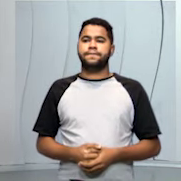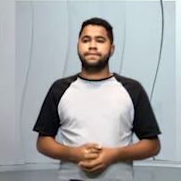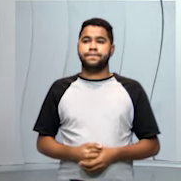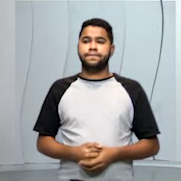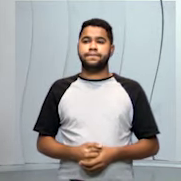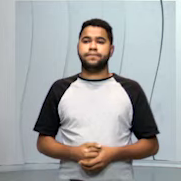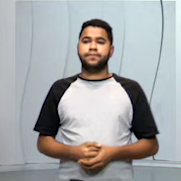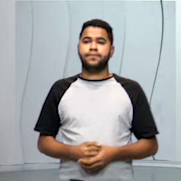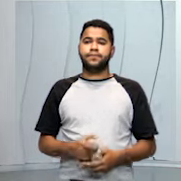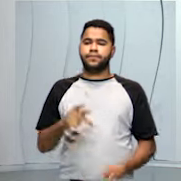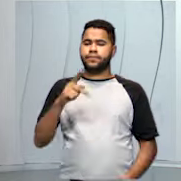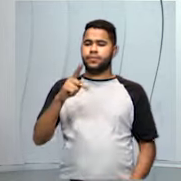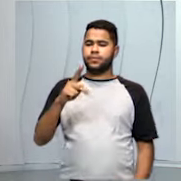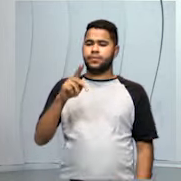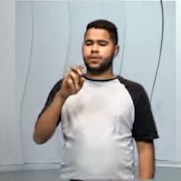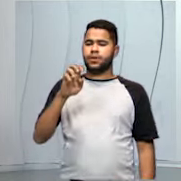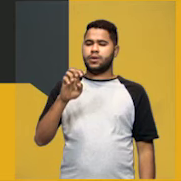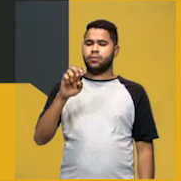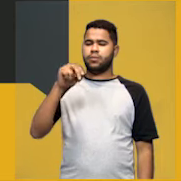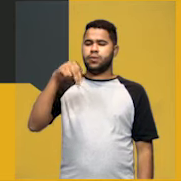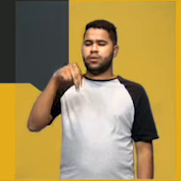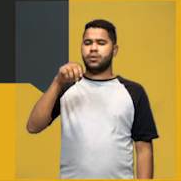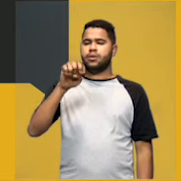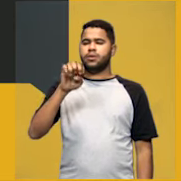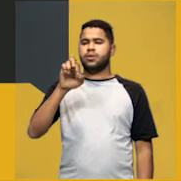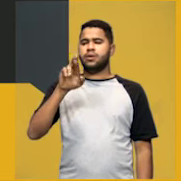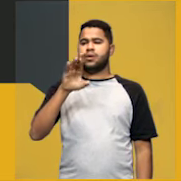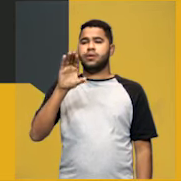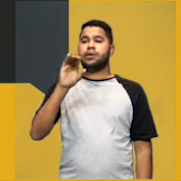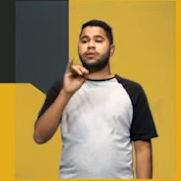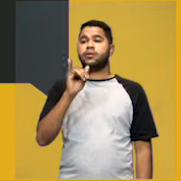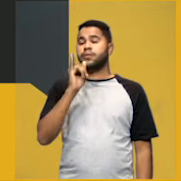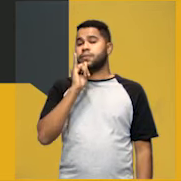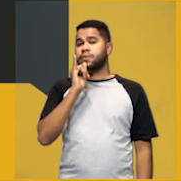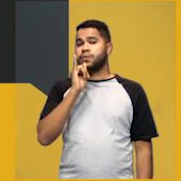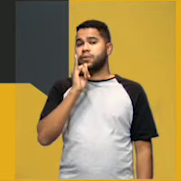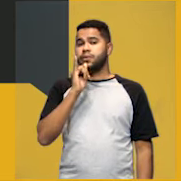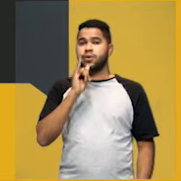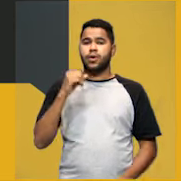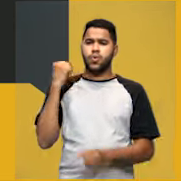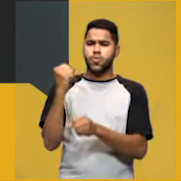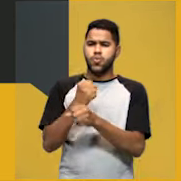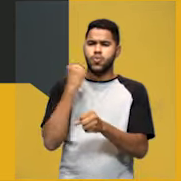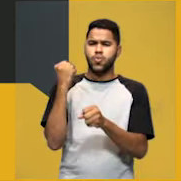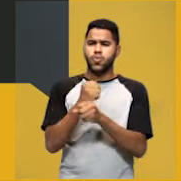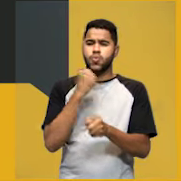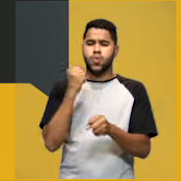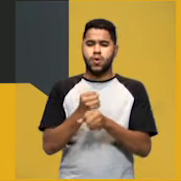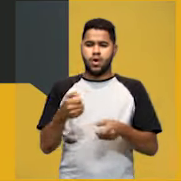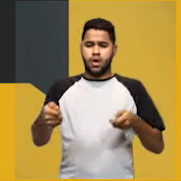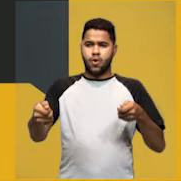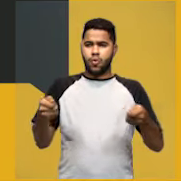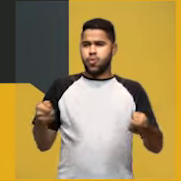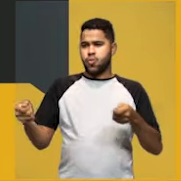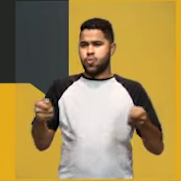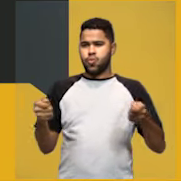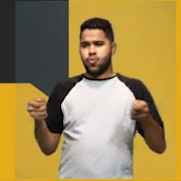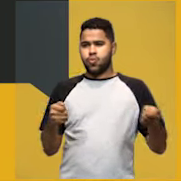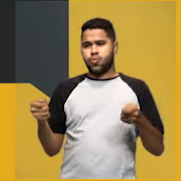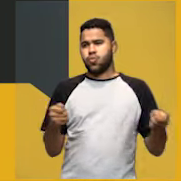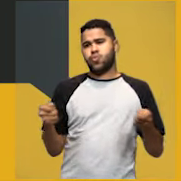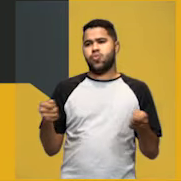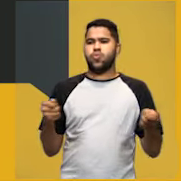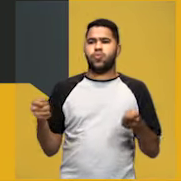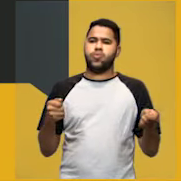A peneiração pode ser usada, por exemplo, em uma construção para separar areia de pedrinhas